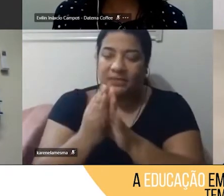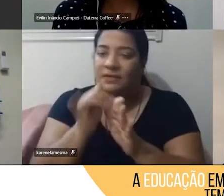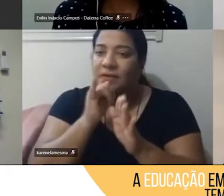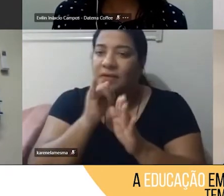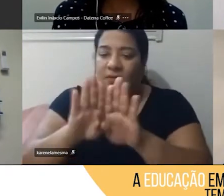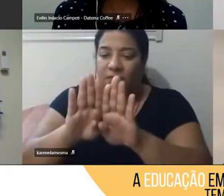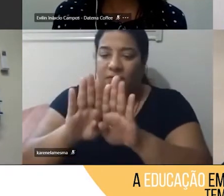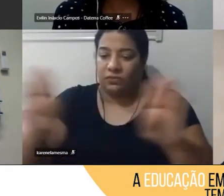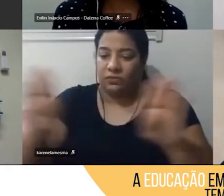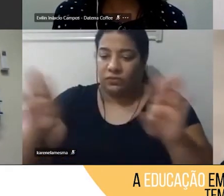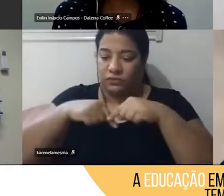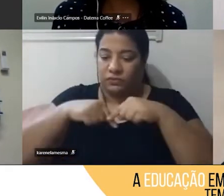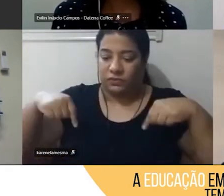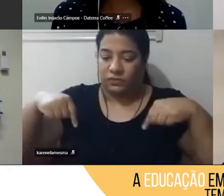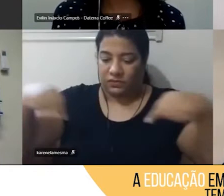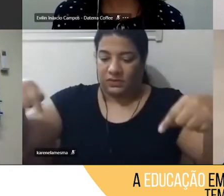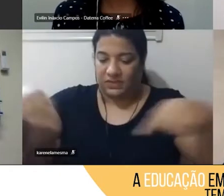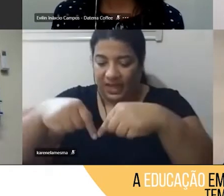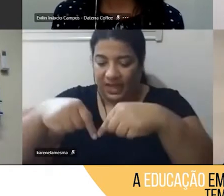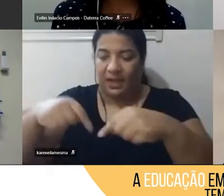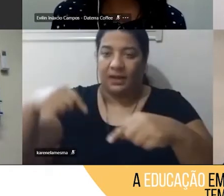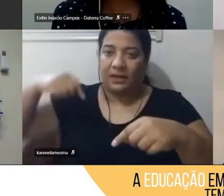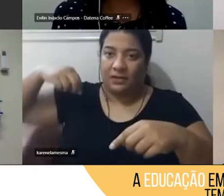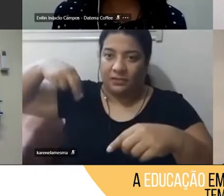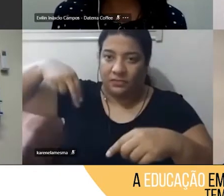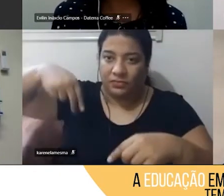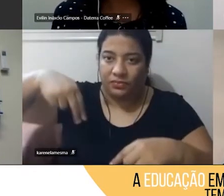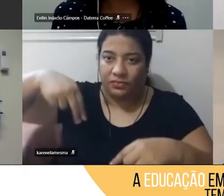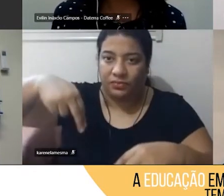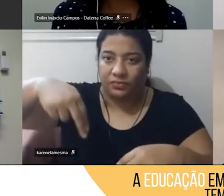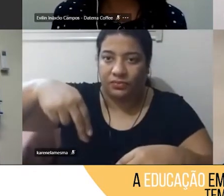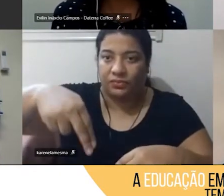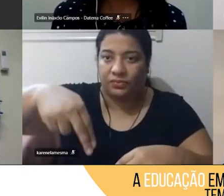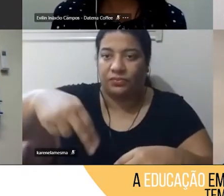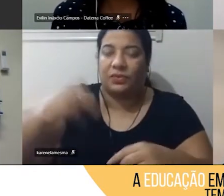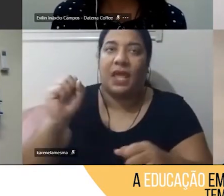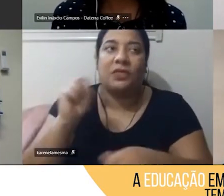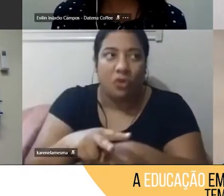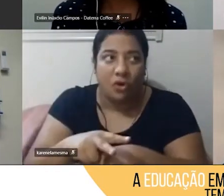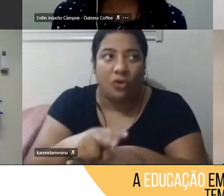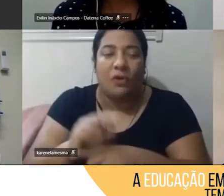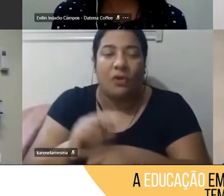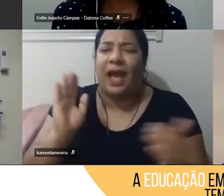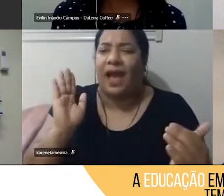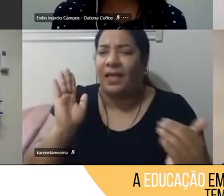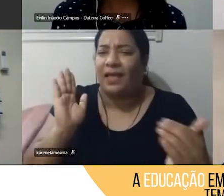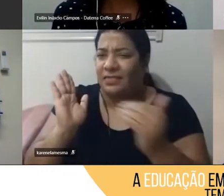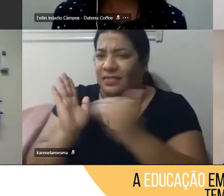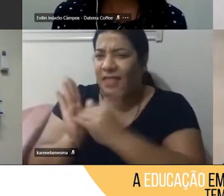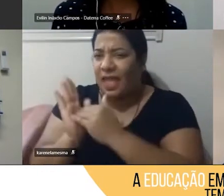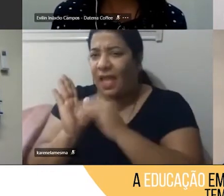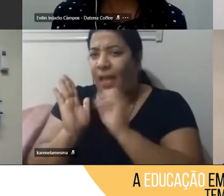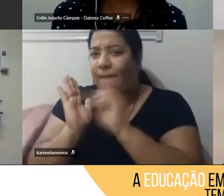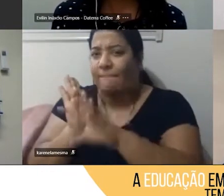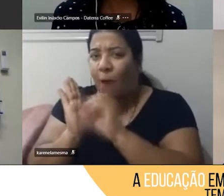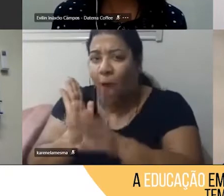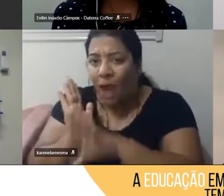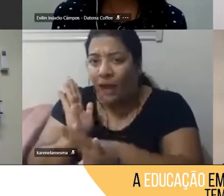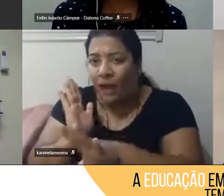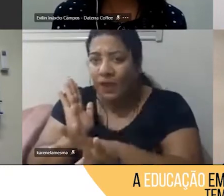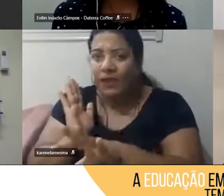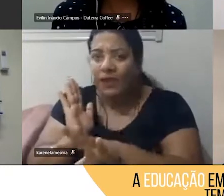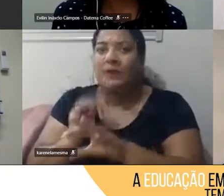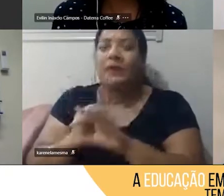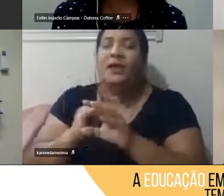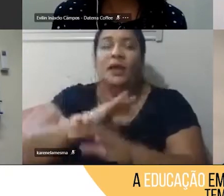sala, no prédio, até a hora que ele vai embora, todas as atividades, todas as ações